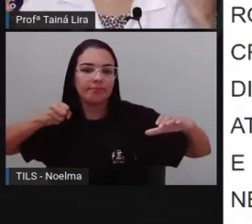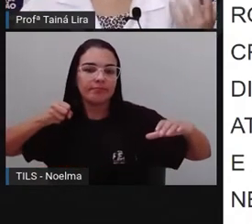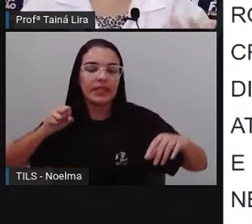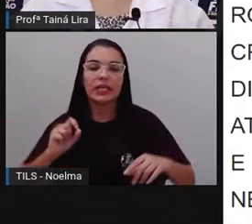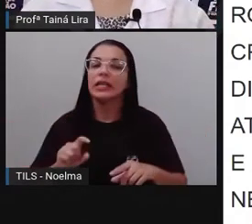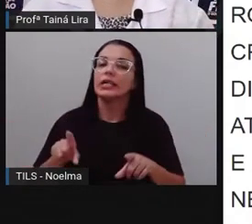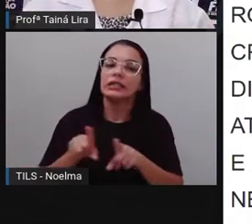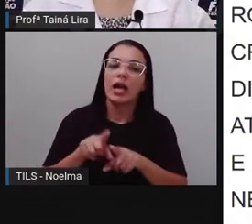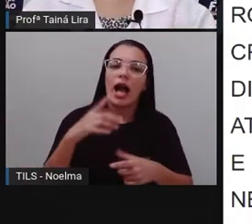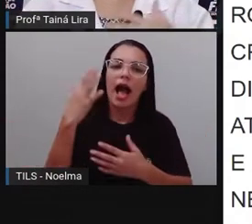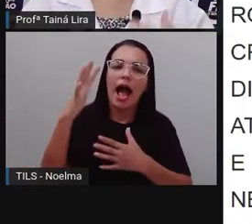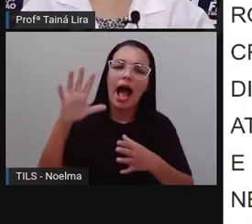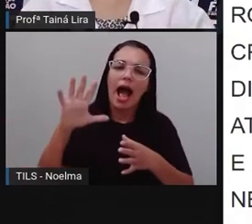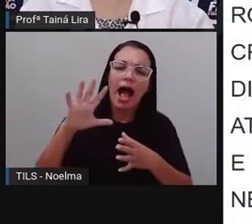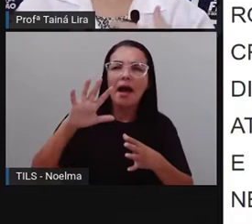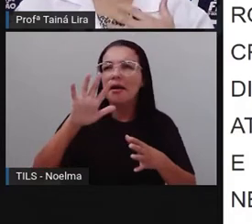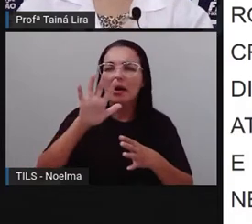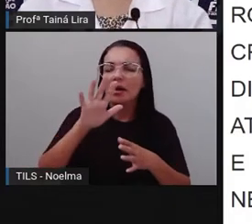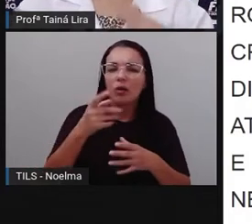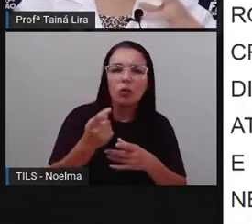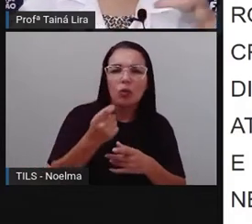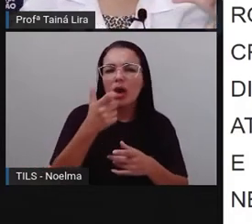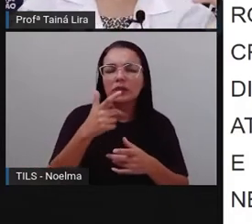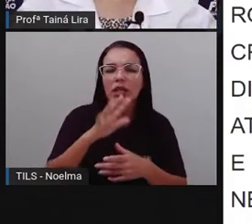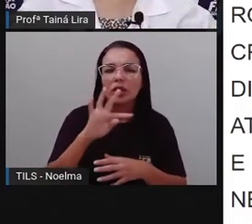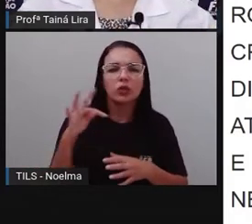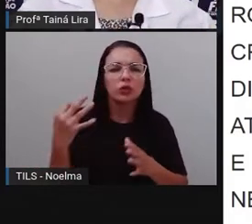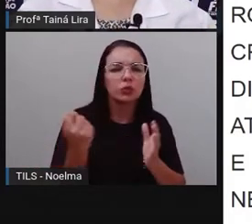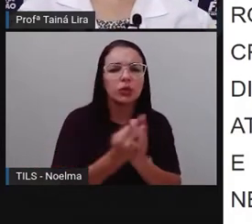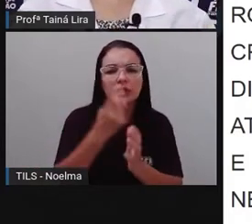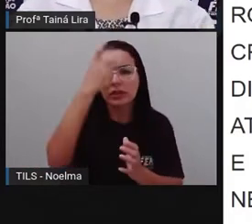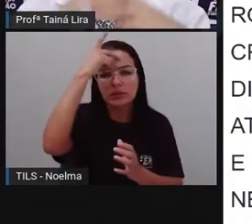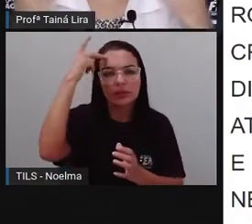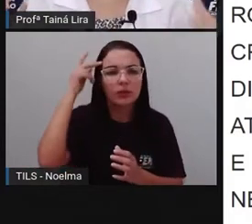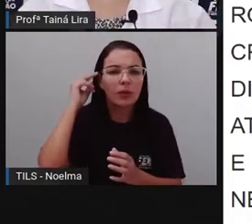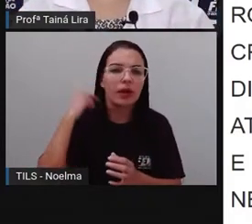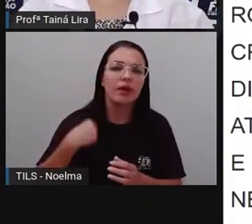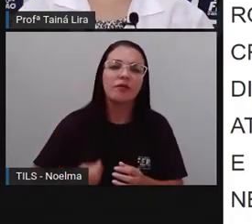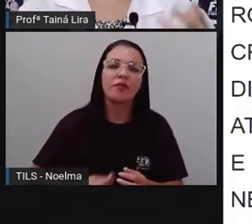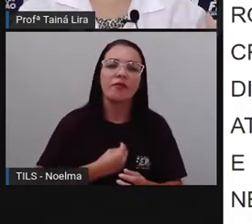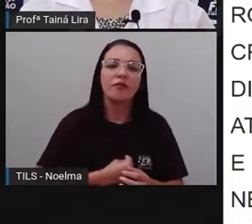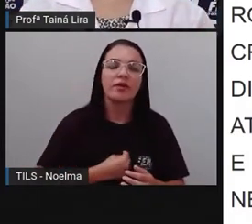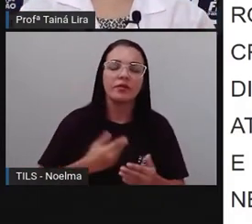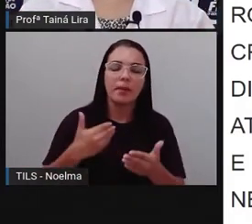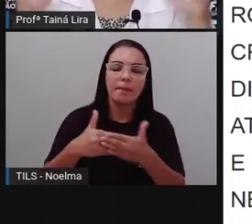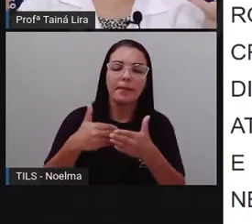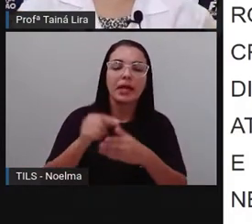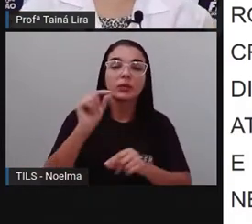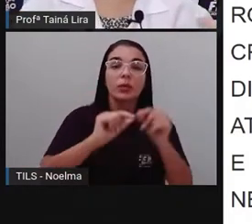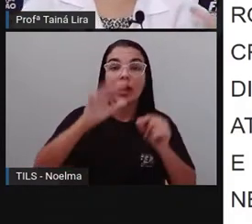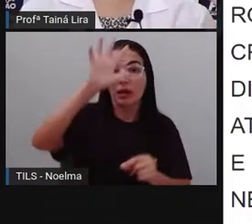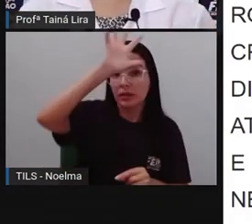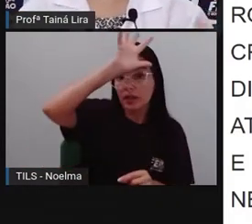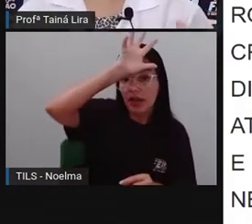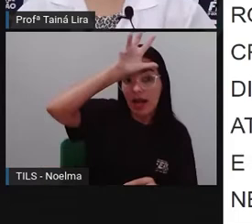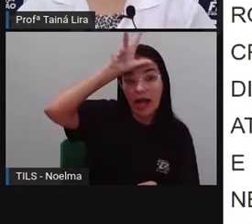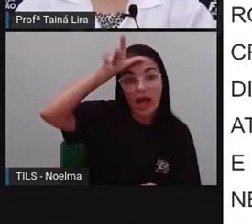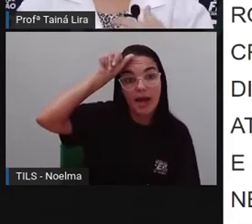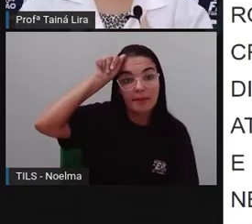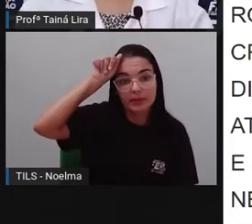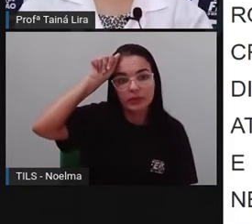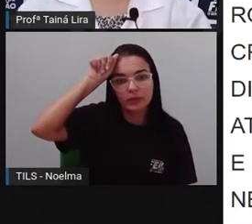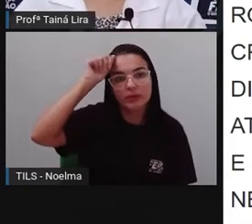a maioria dos ribeirinhos vão viver ali na região da Amazônia, tá? A maioria vive ali.